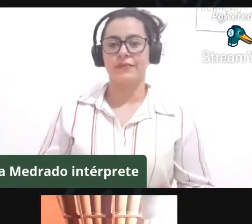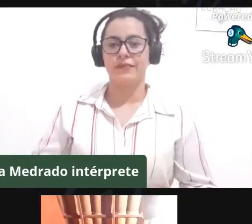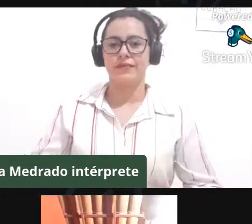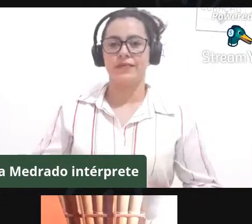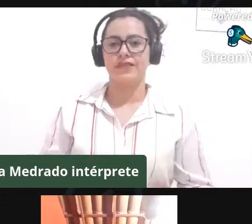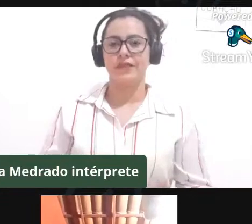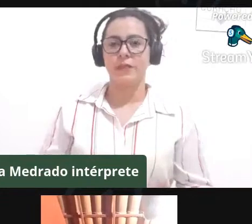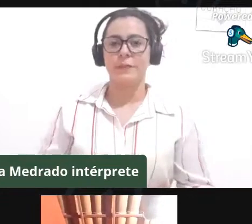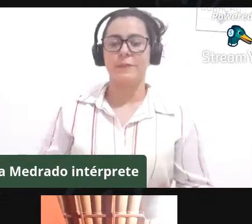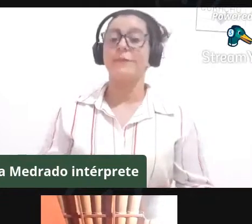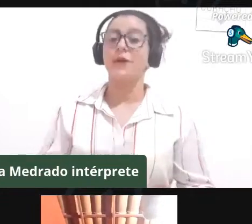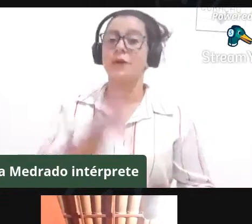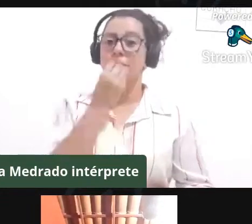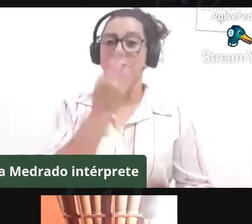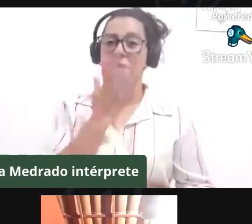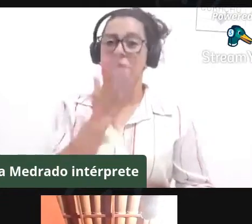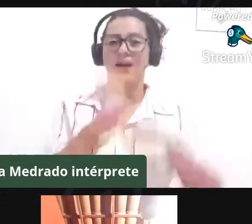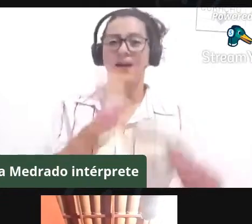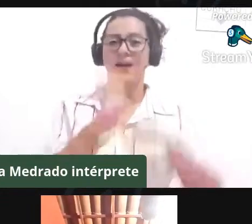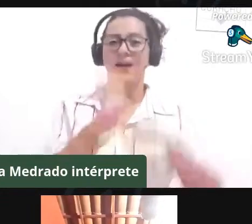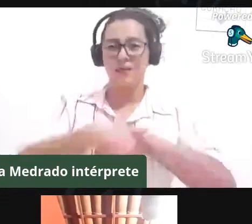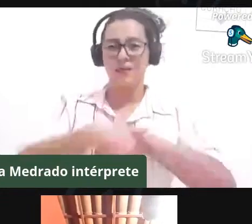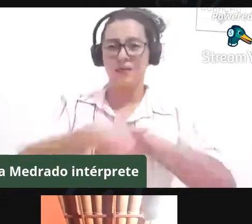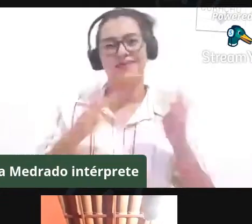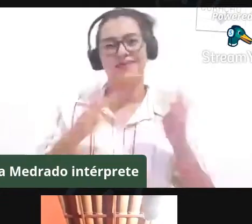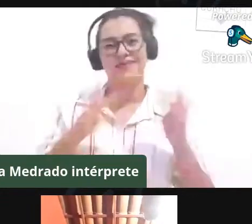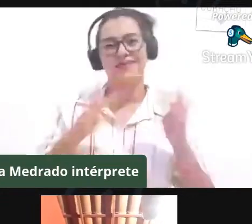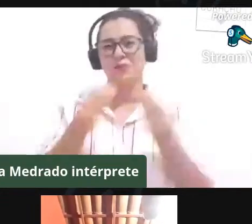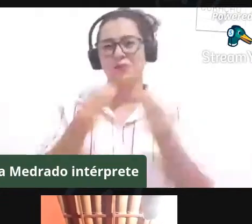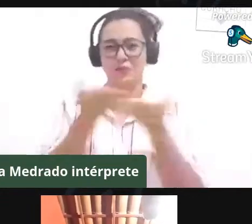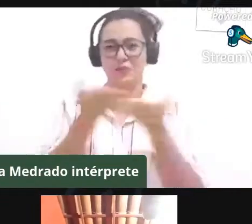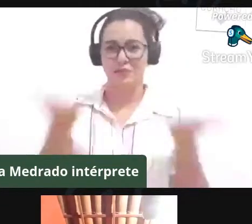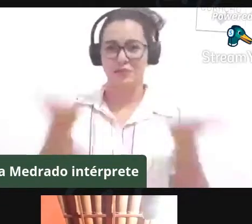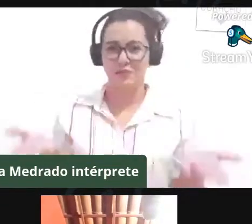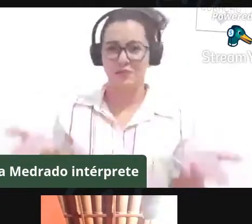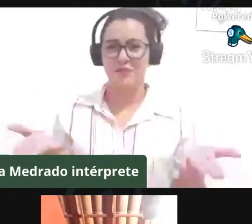Boa noite a todos e todas. Boa todos